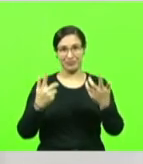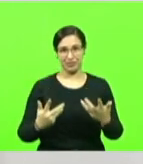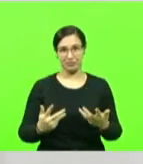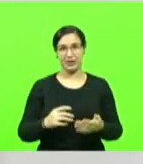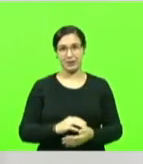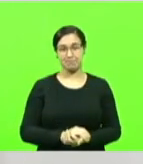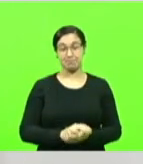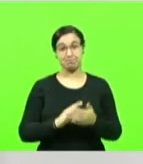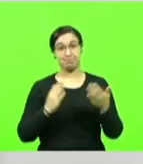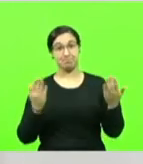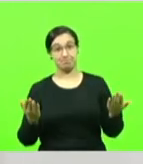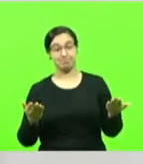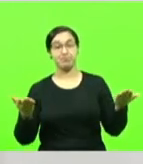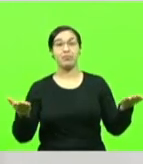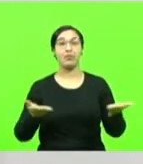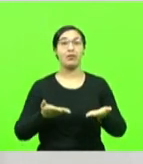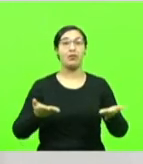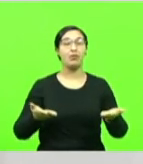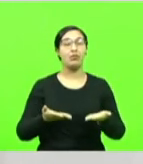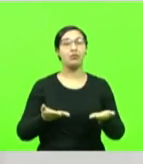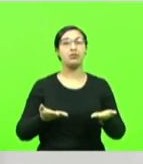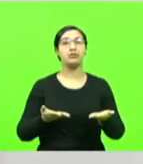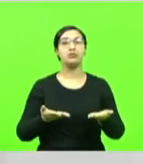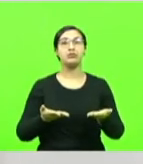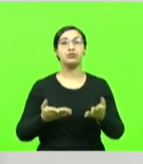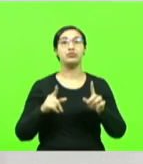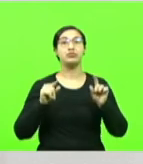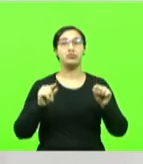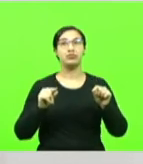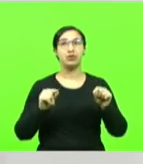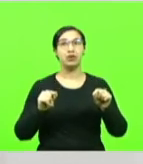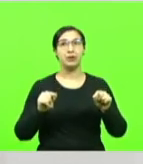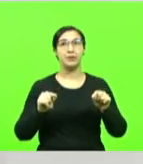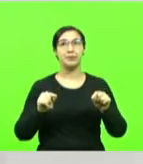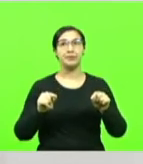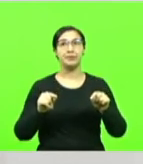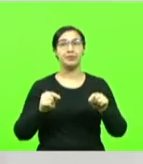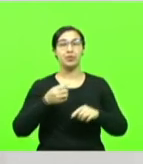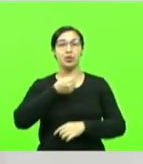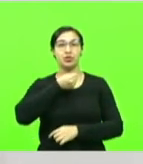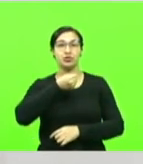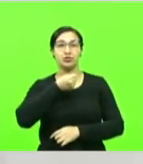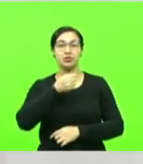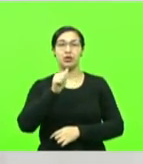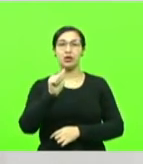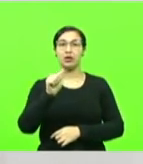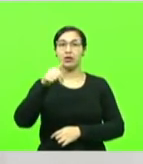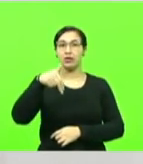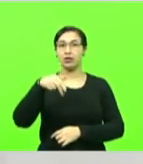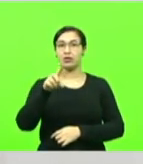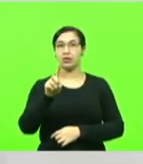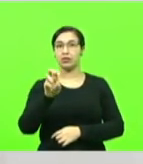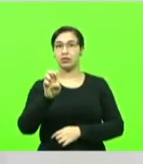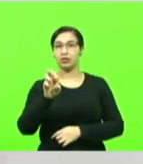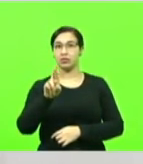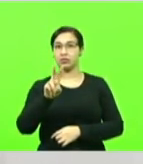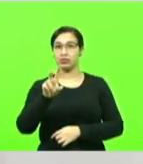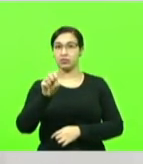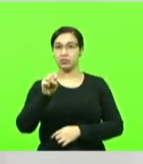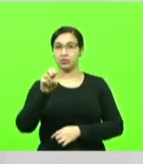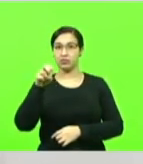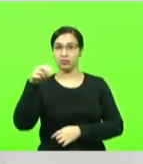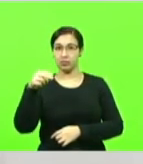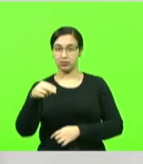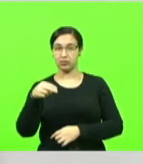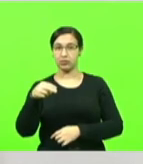Então, hoje, o jornalista Anderson Silva, do NSC, fez